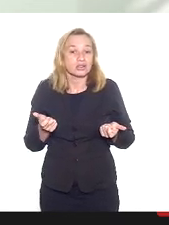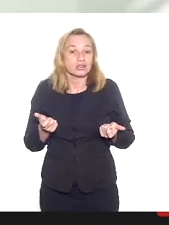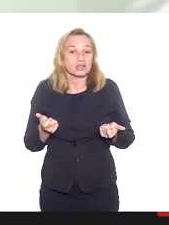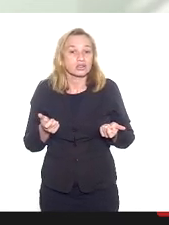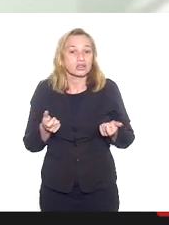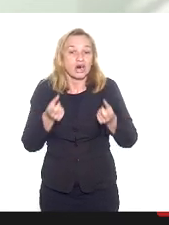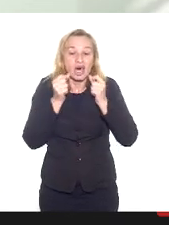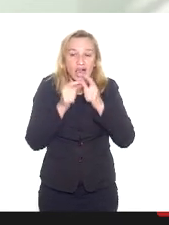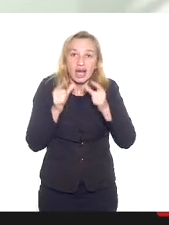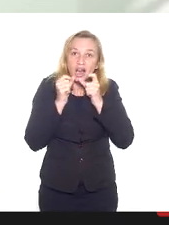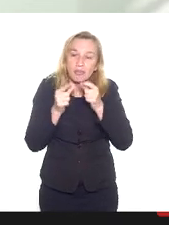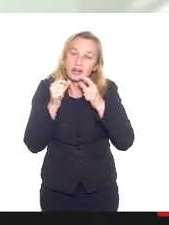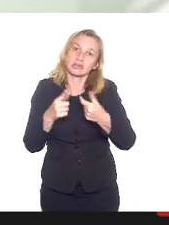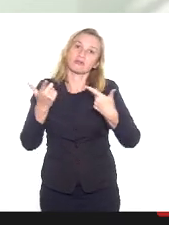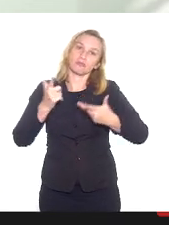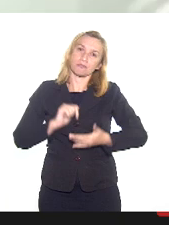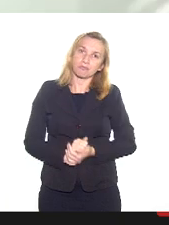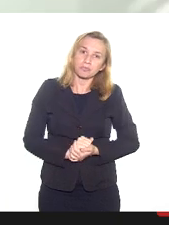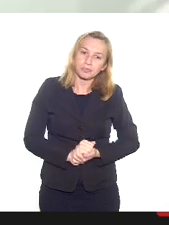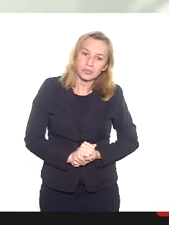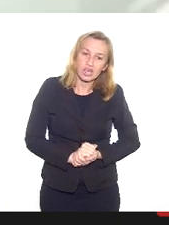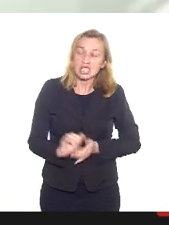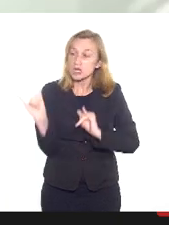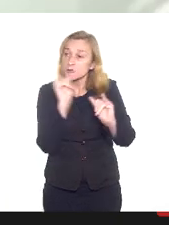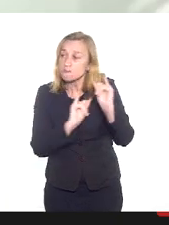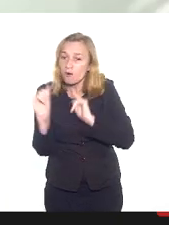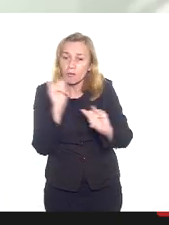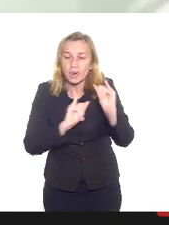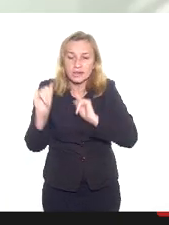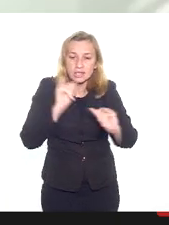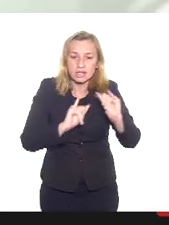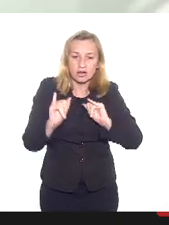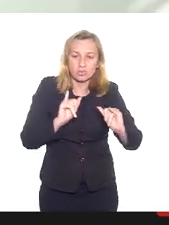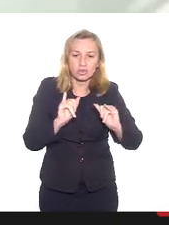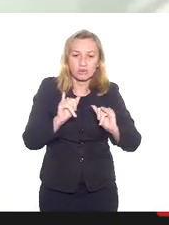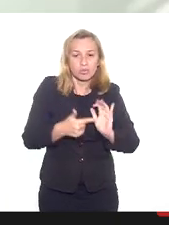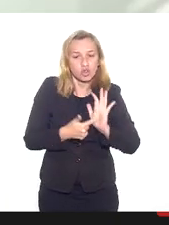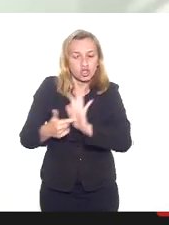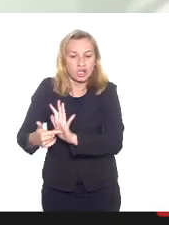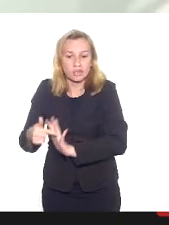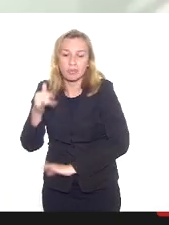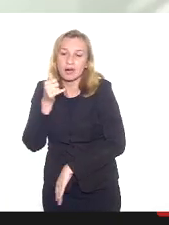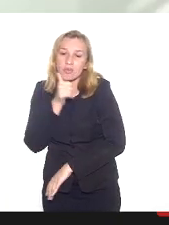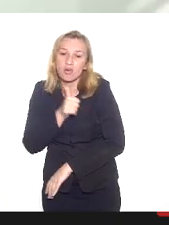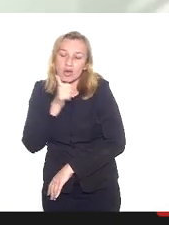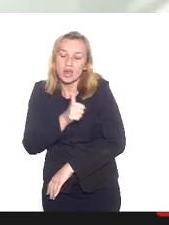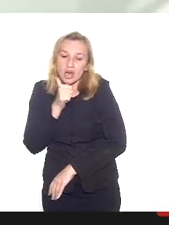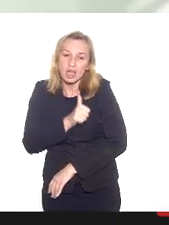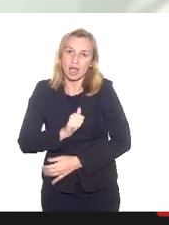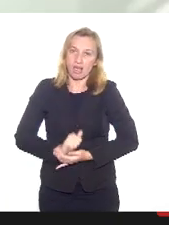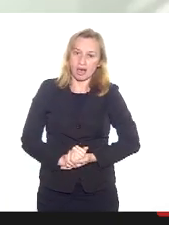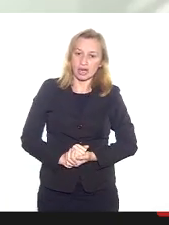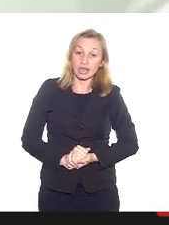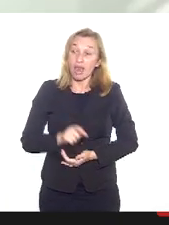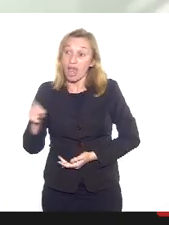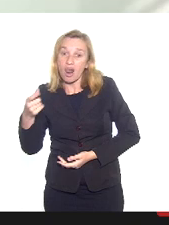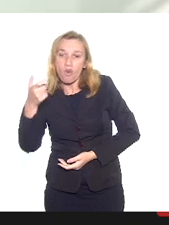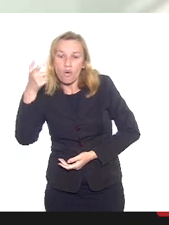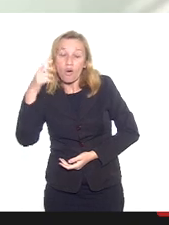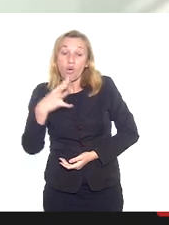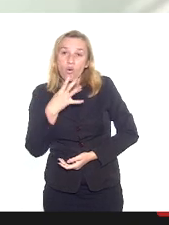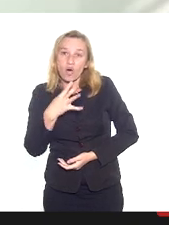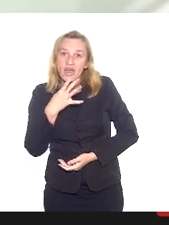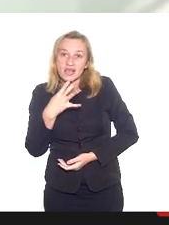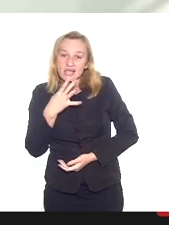que têm sido feitas, essa informação que tem sido levada para as mulheres tem feito elas terem conhecimento dos